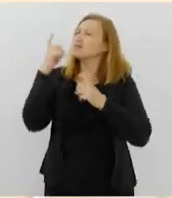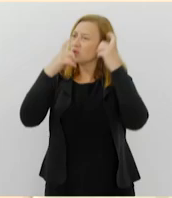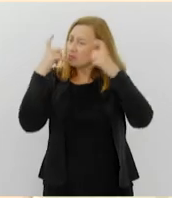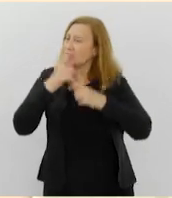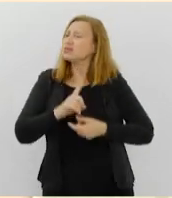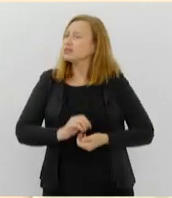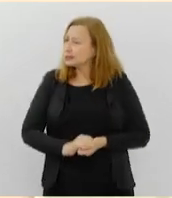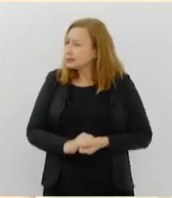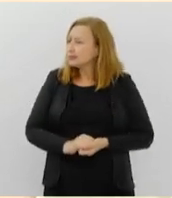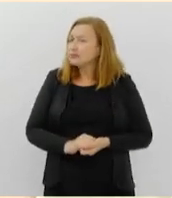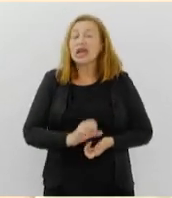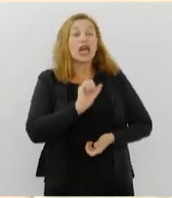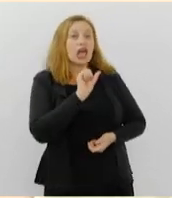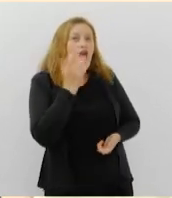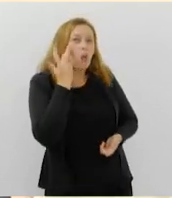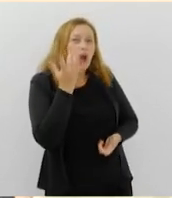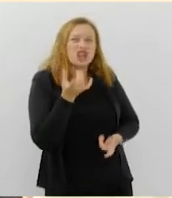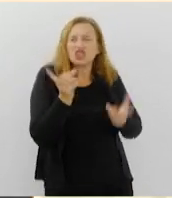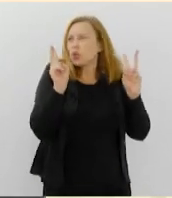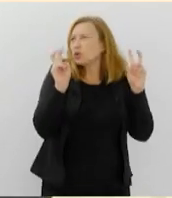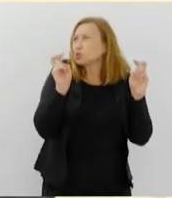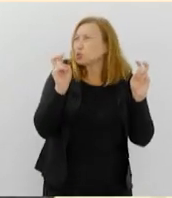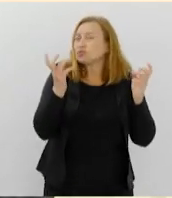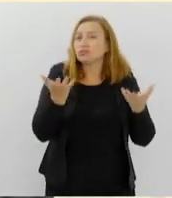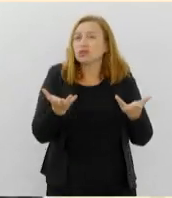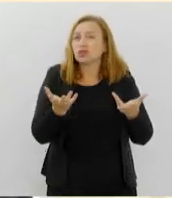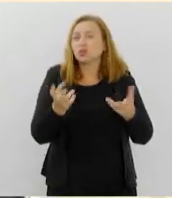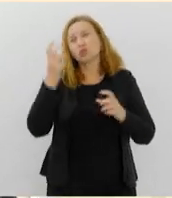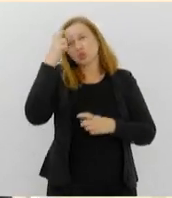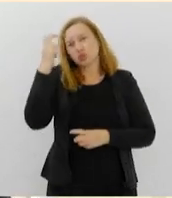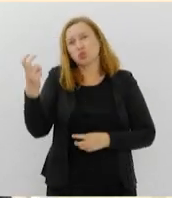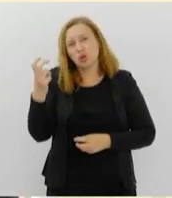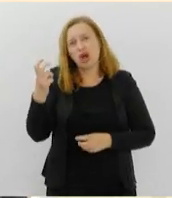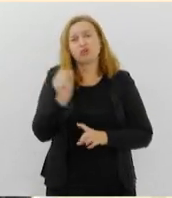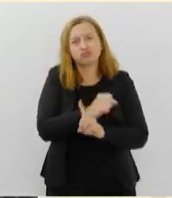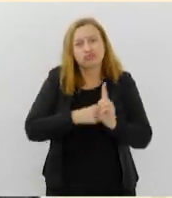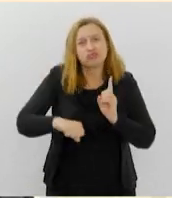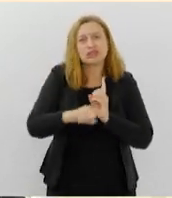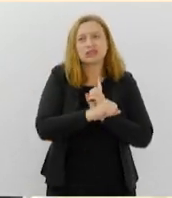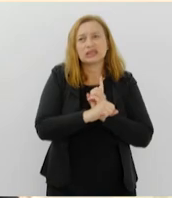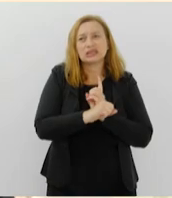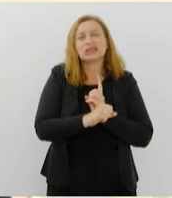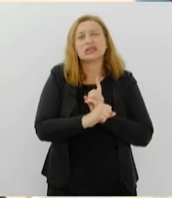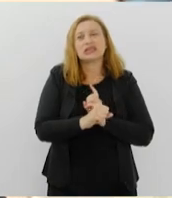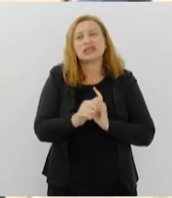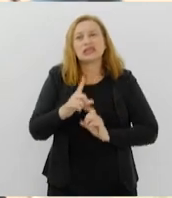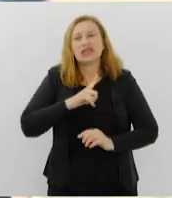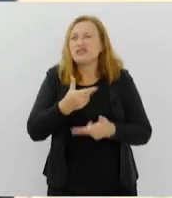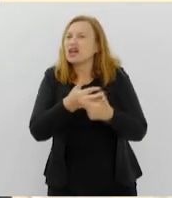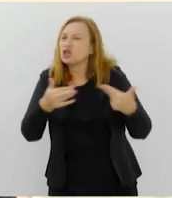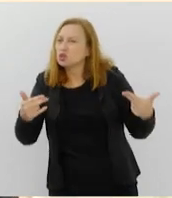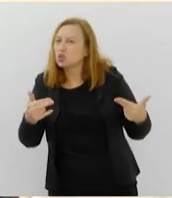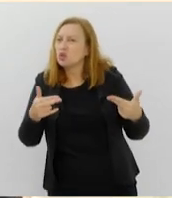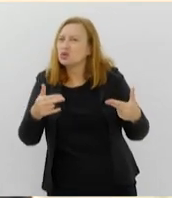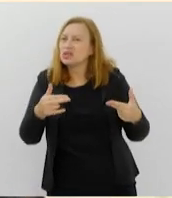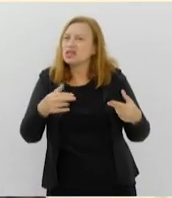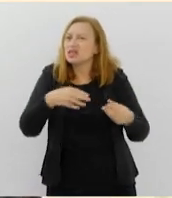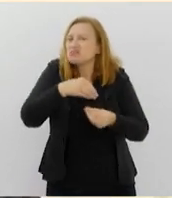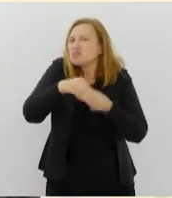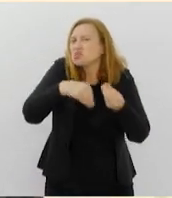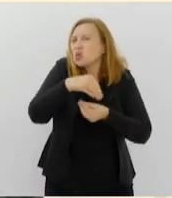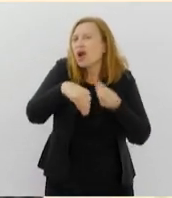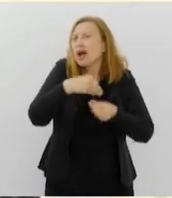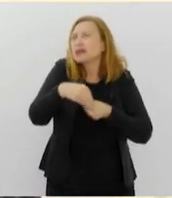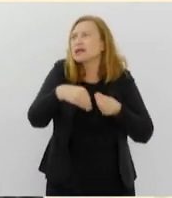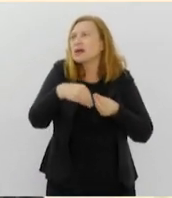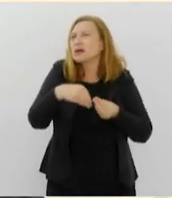Eu acho que é uma questão muito cultural, social. Existem muitas coisas envolvidas para